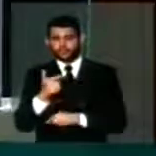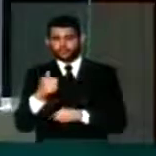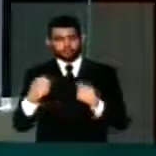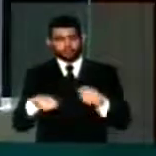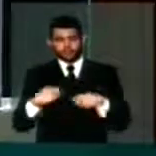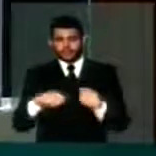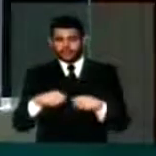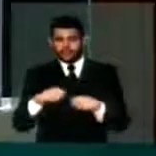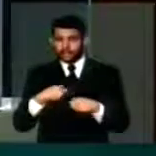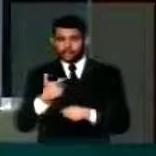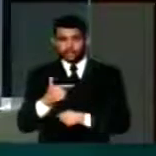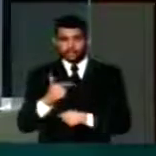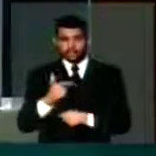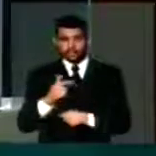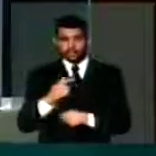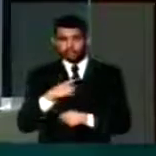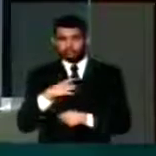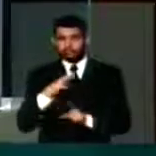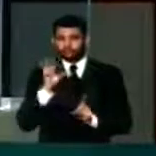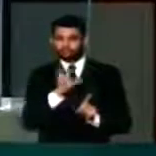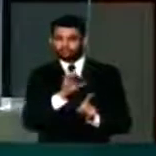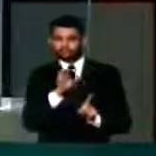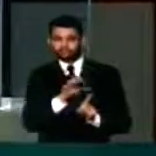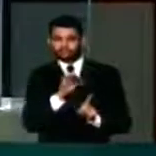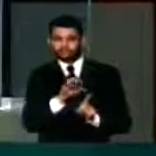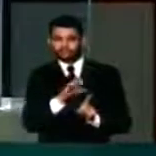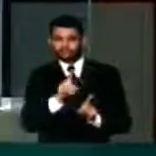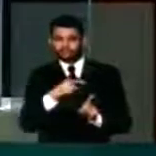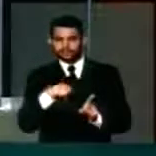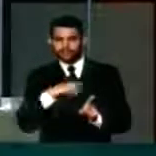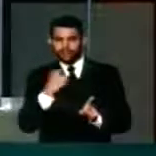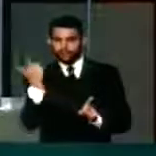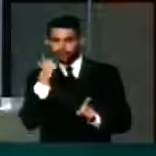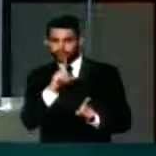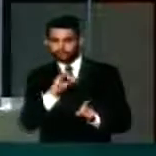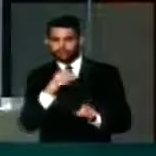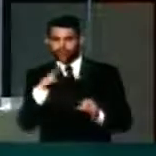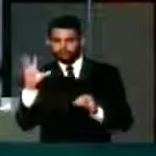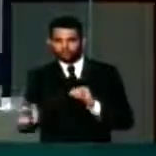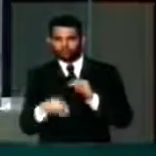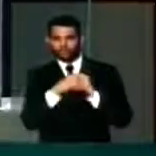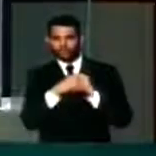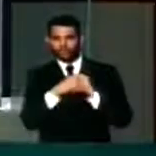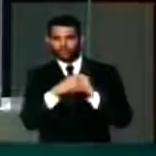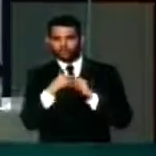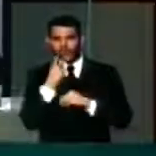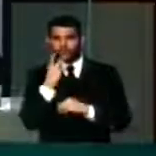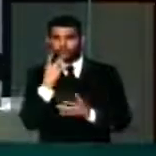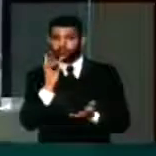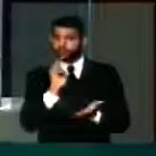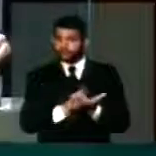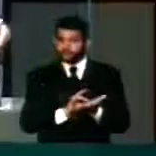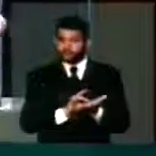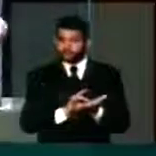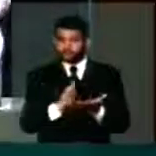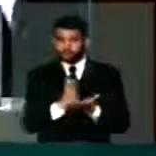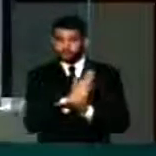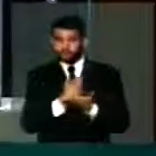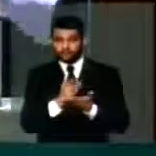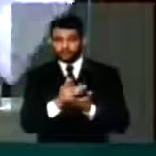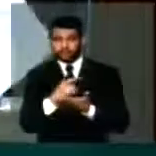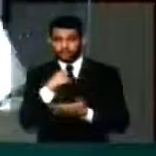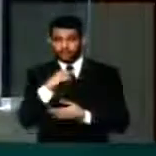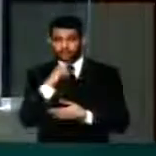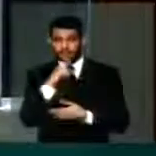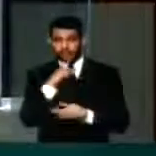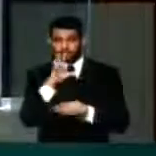deve haver chantagem para se obter as emendas. Para dizer a verdade, talvez nem